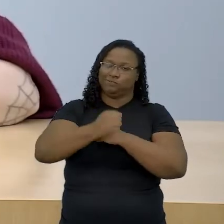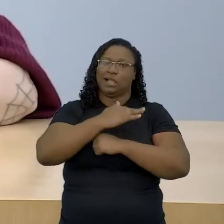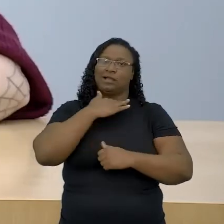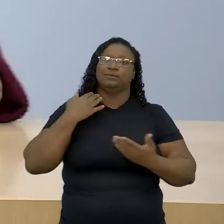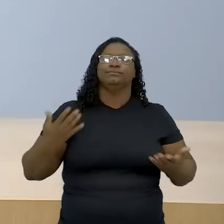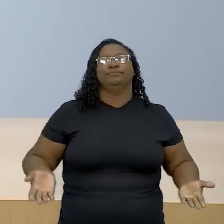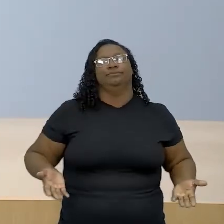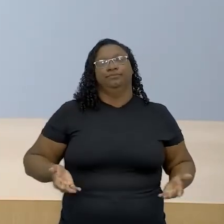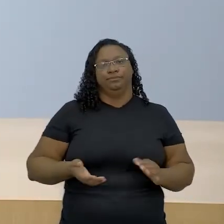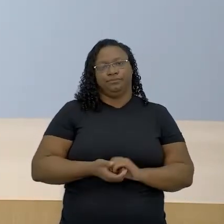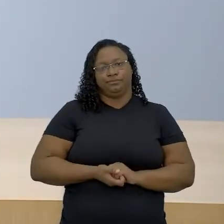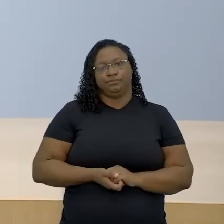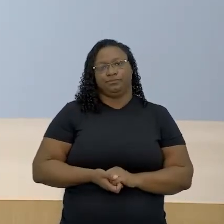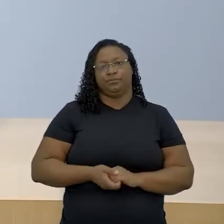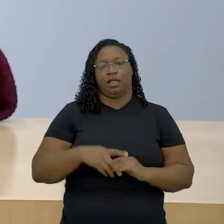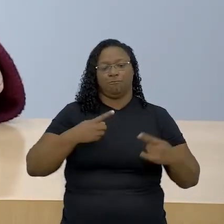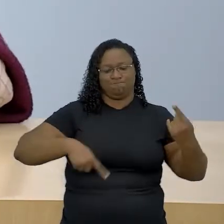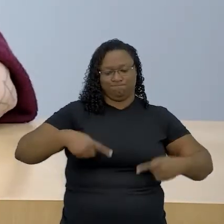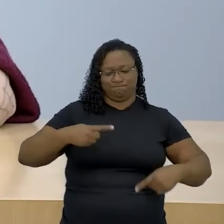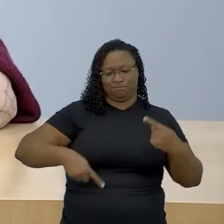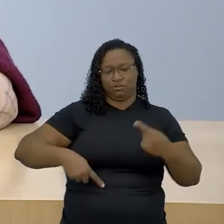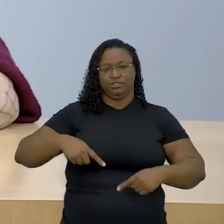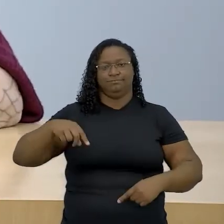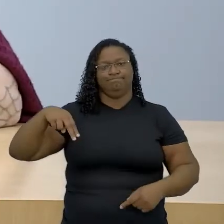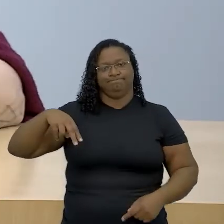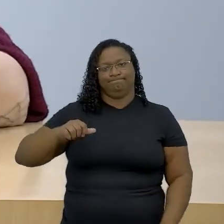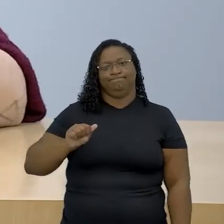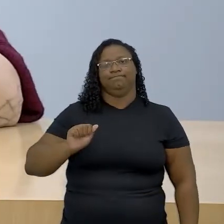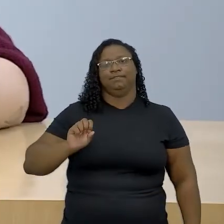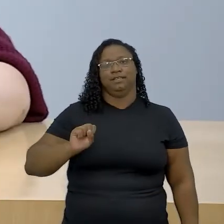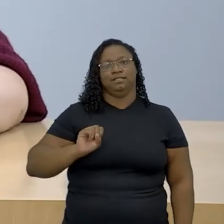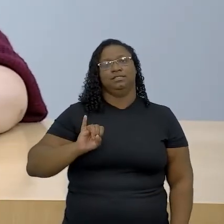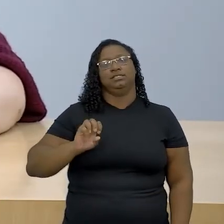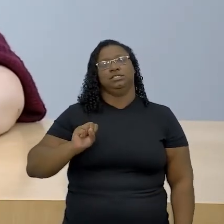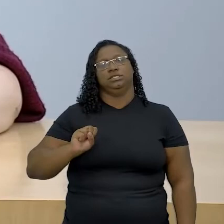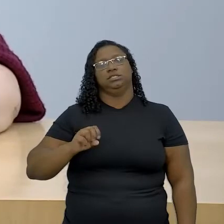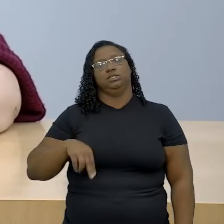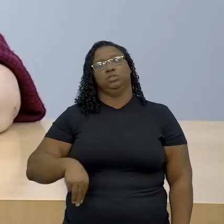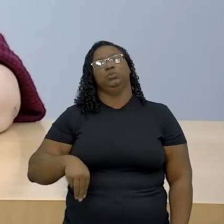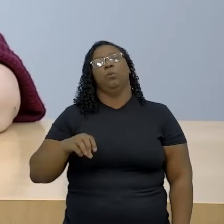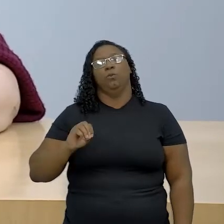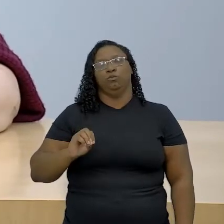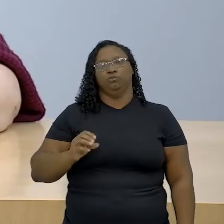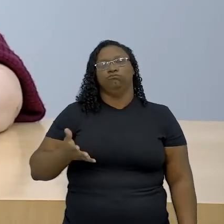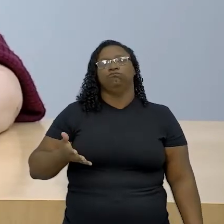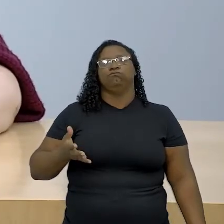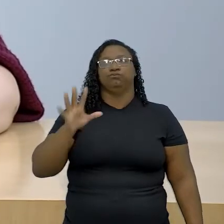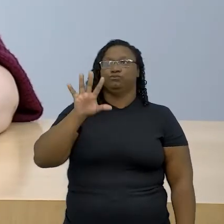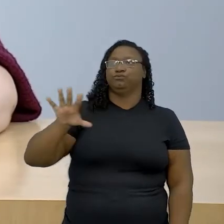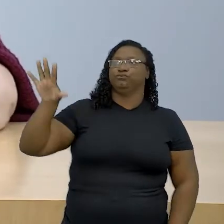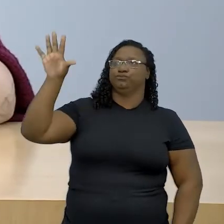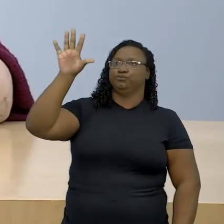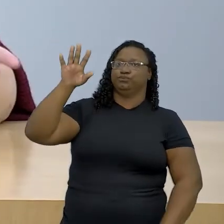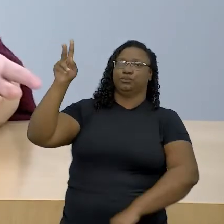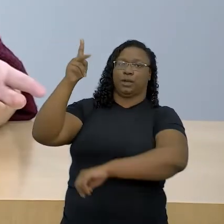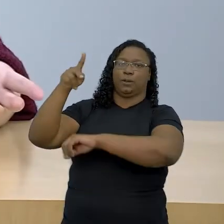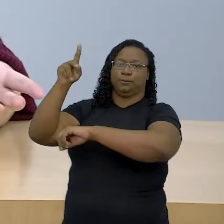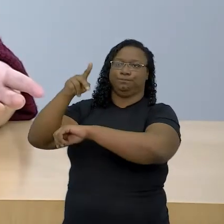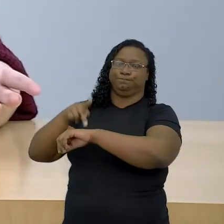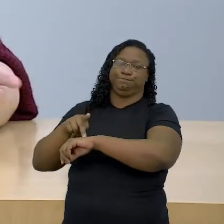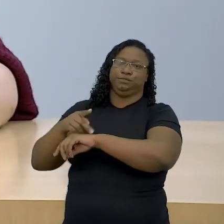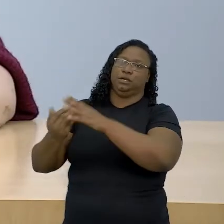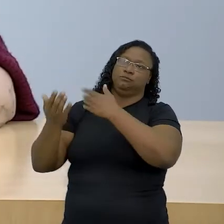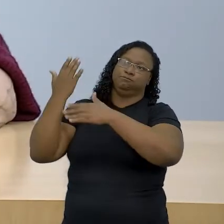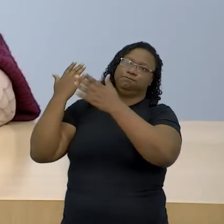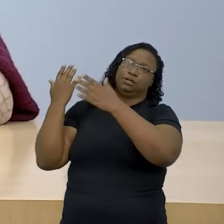morte levada a cabo pelo nazismo no holocausto nazista na Europa, na metade do século